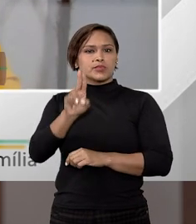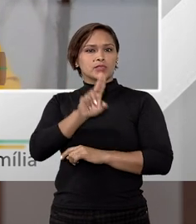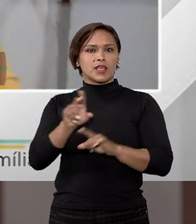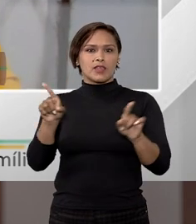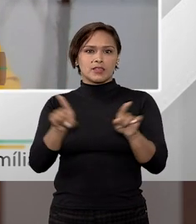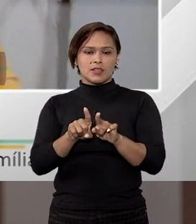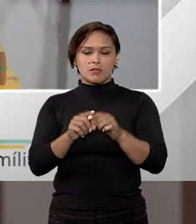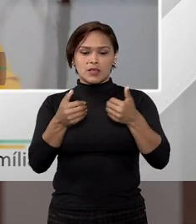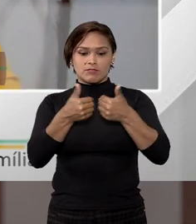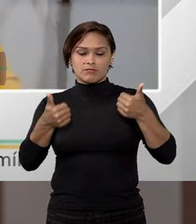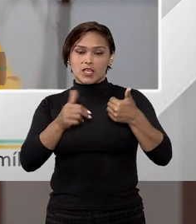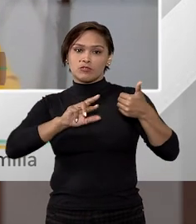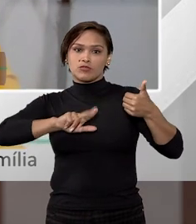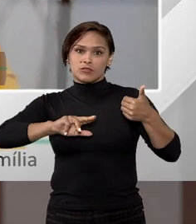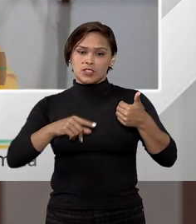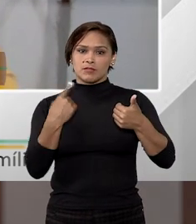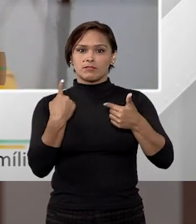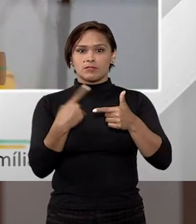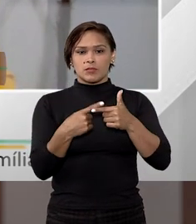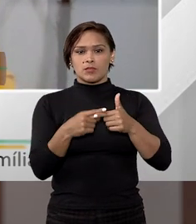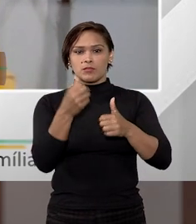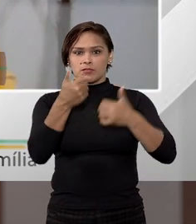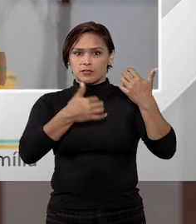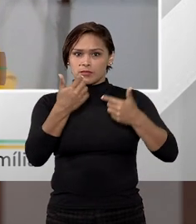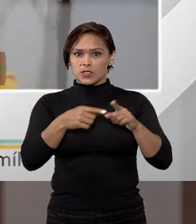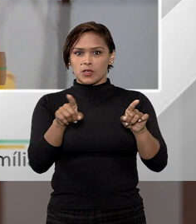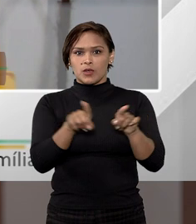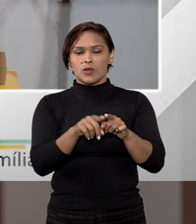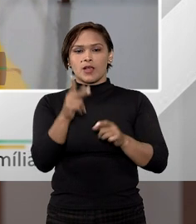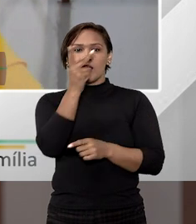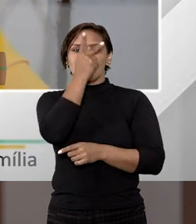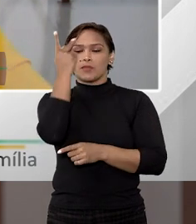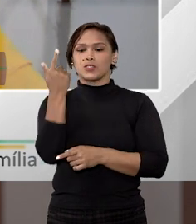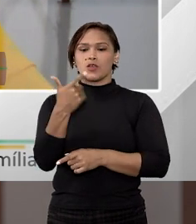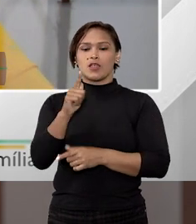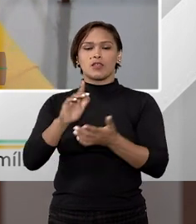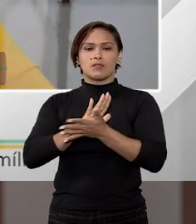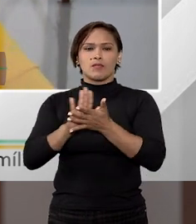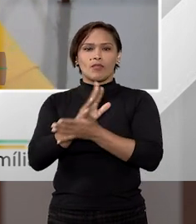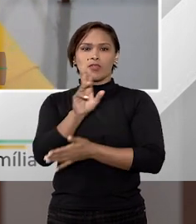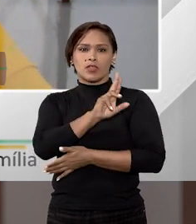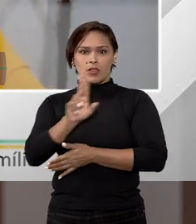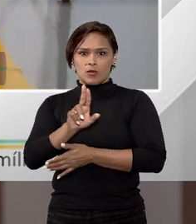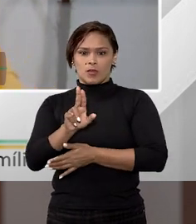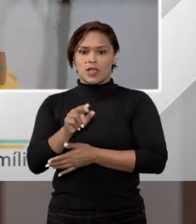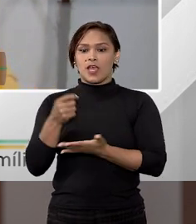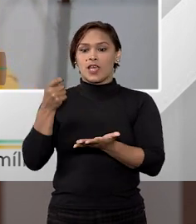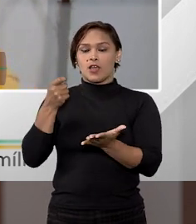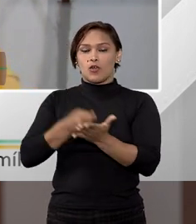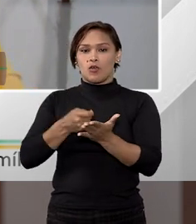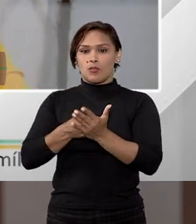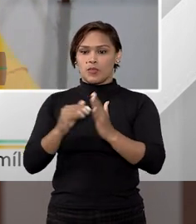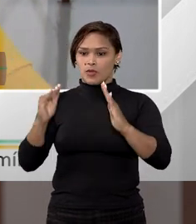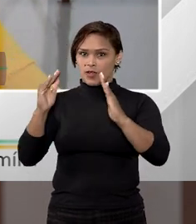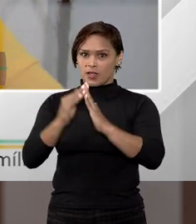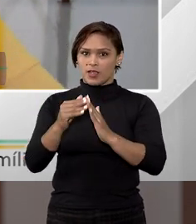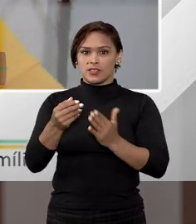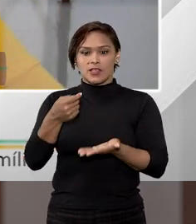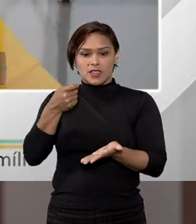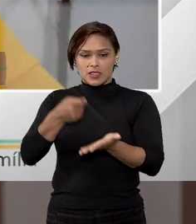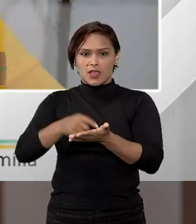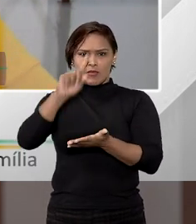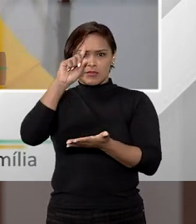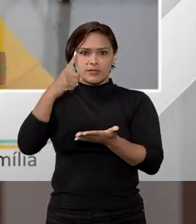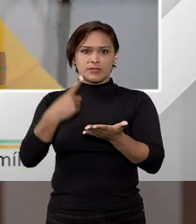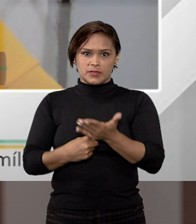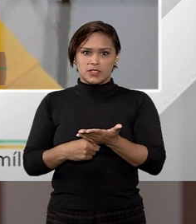de forma desmedida. Como o senhor Vitor bem colocou, a pessoa não tinha nenhum bem em seu nome, ela adquiriu esse bem e até na própria